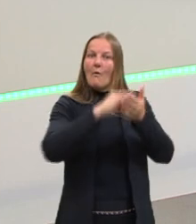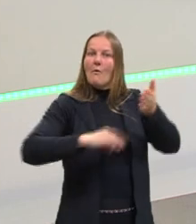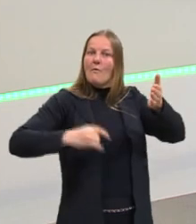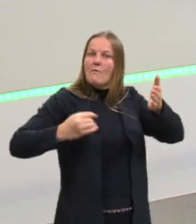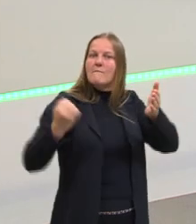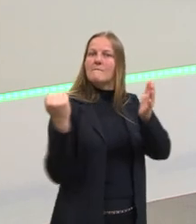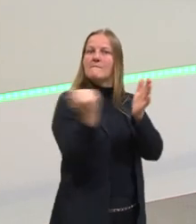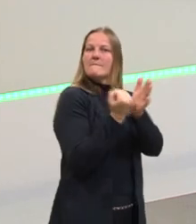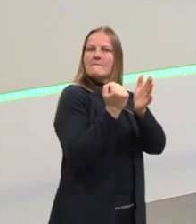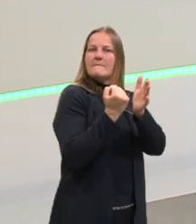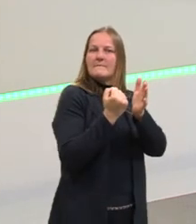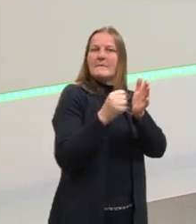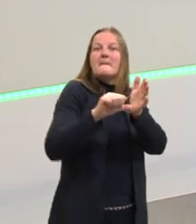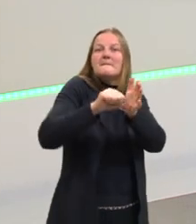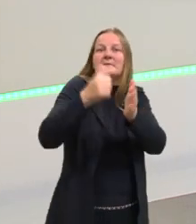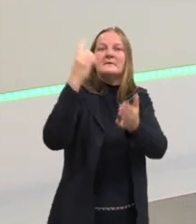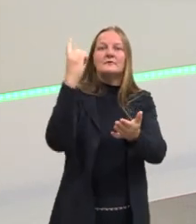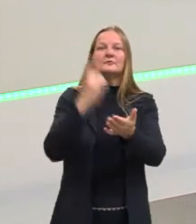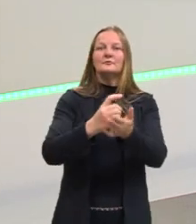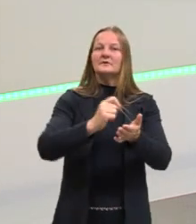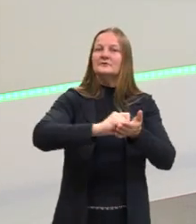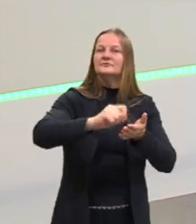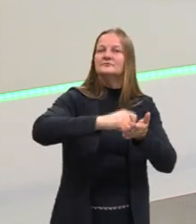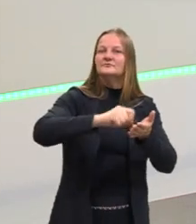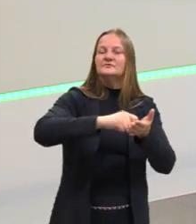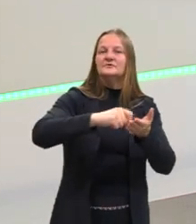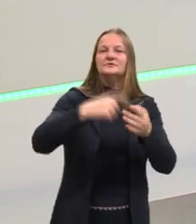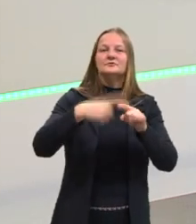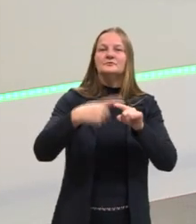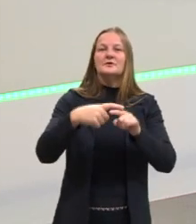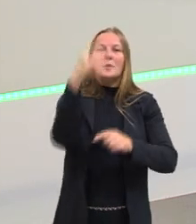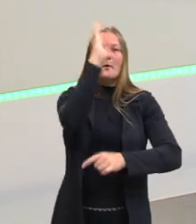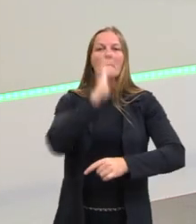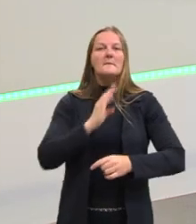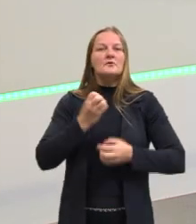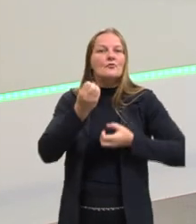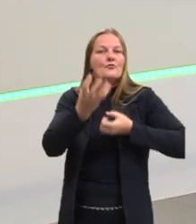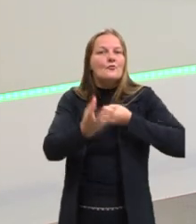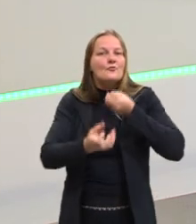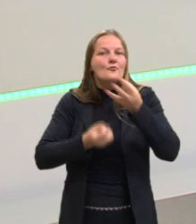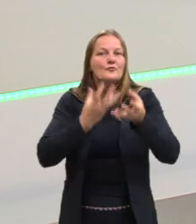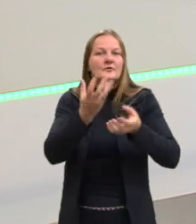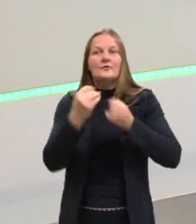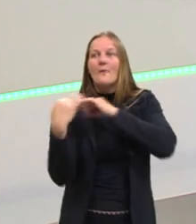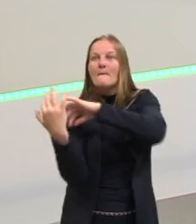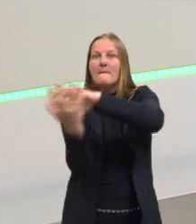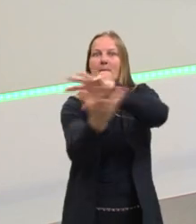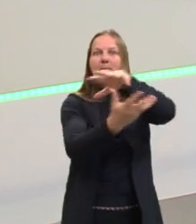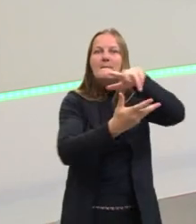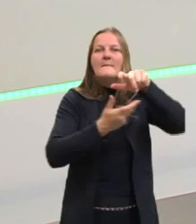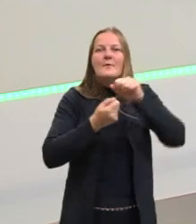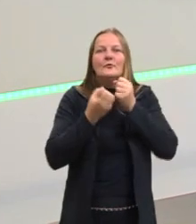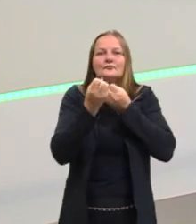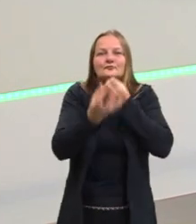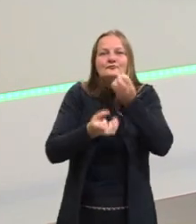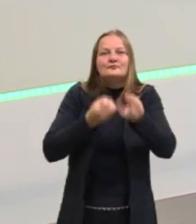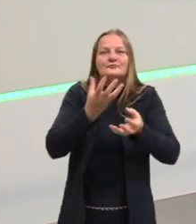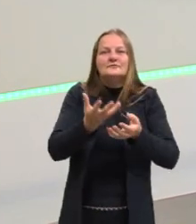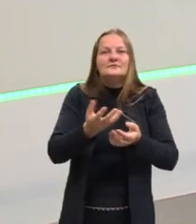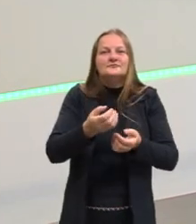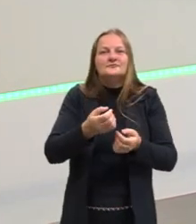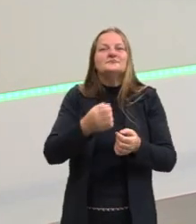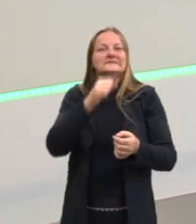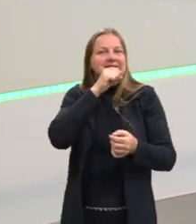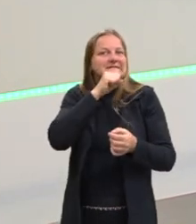primeiro documento escrito falando sobre o Brasil para o restante do mundo que já existia lá, para o Velho Mundo. Então, está